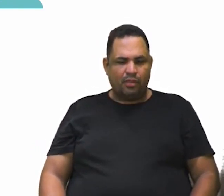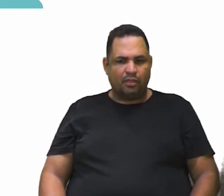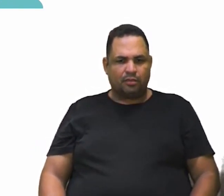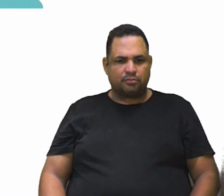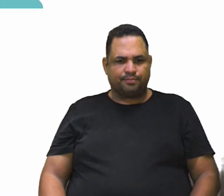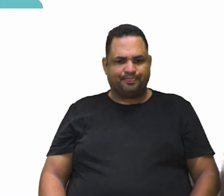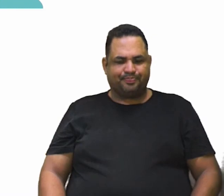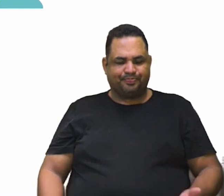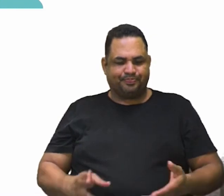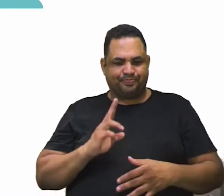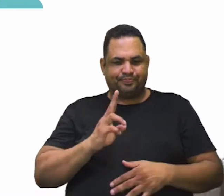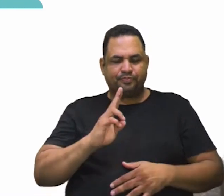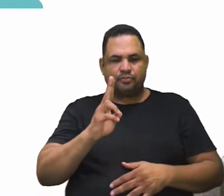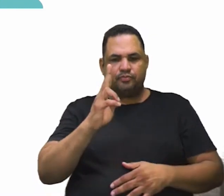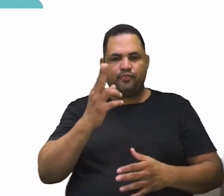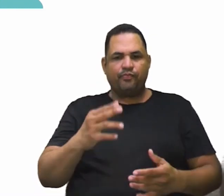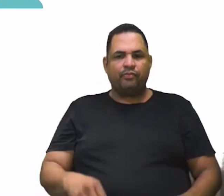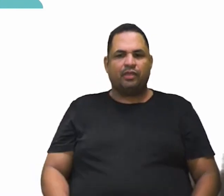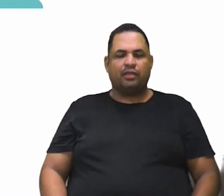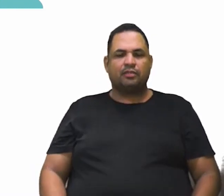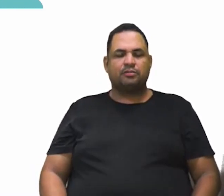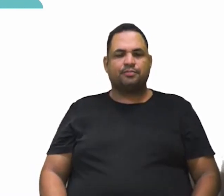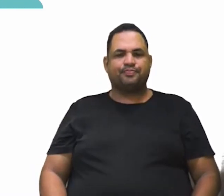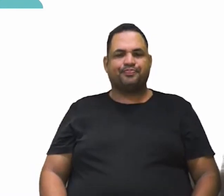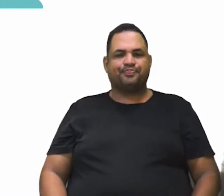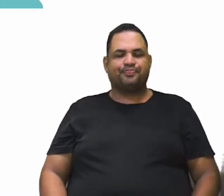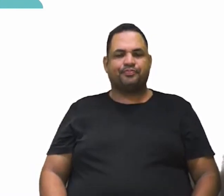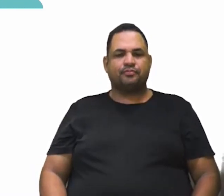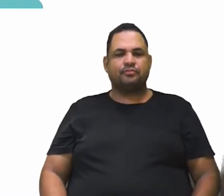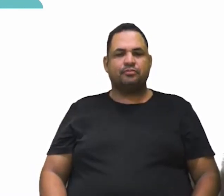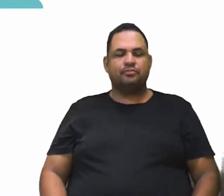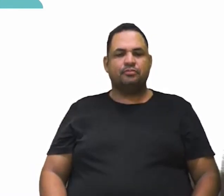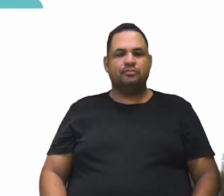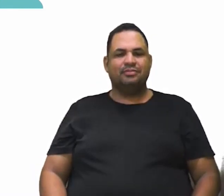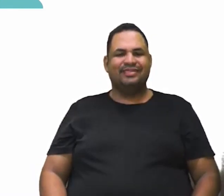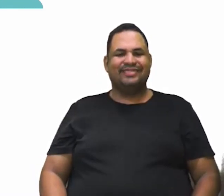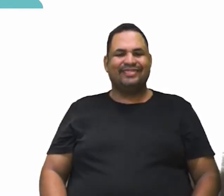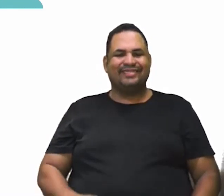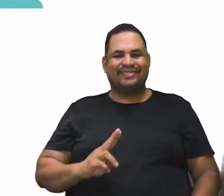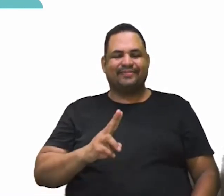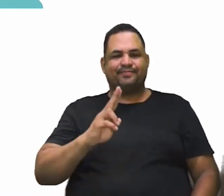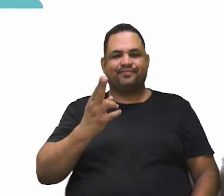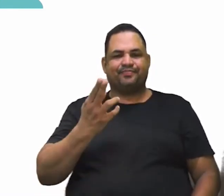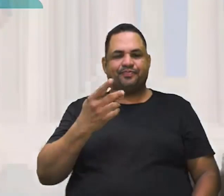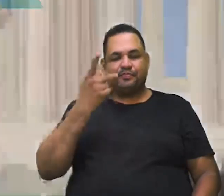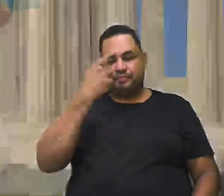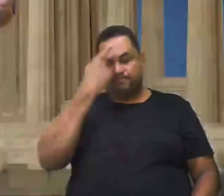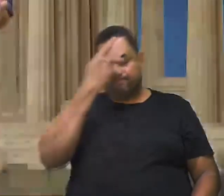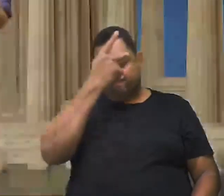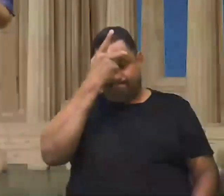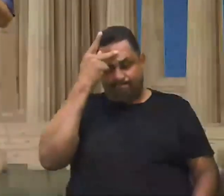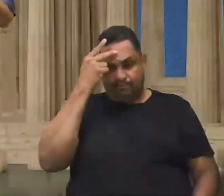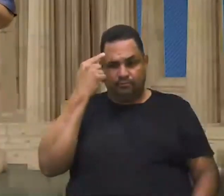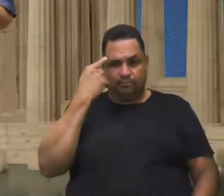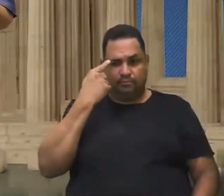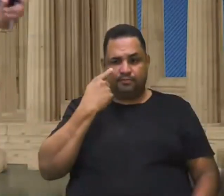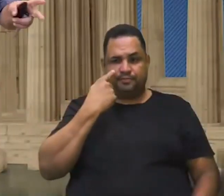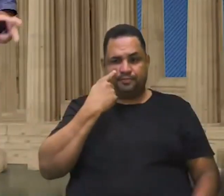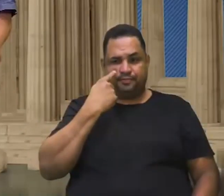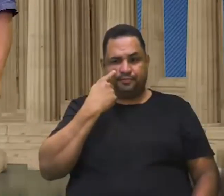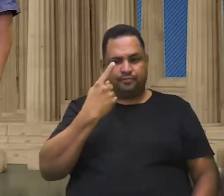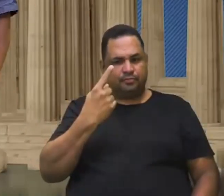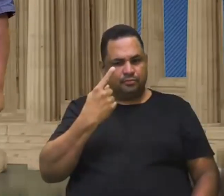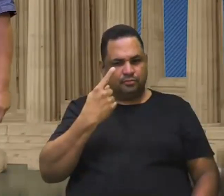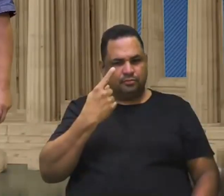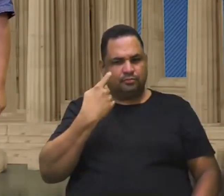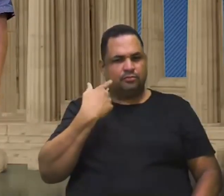A todo instante, pessoal, olha aqui. Vem aqui comigo. A todo momento as pessoas vivem analisando o